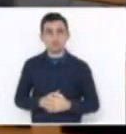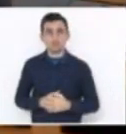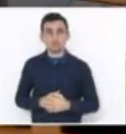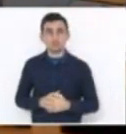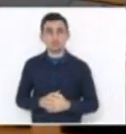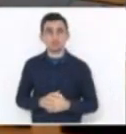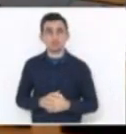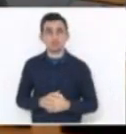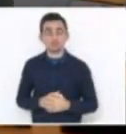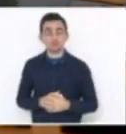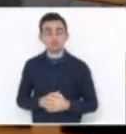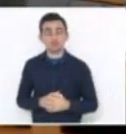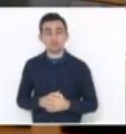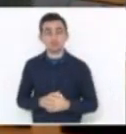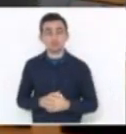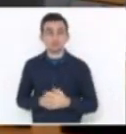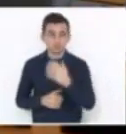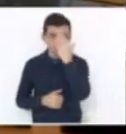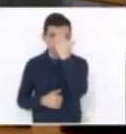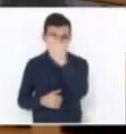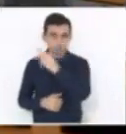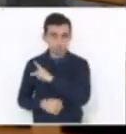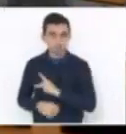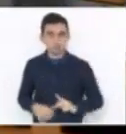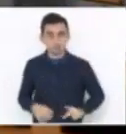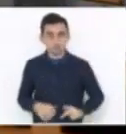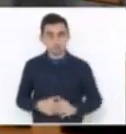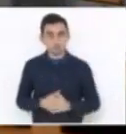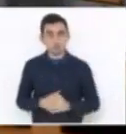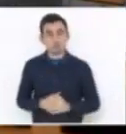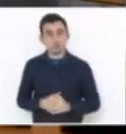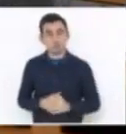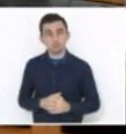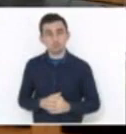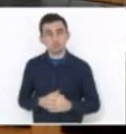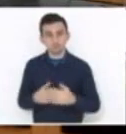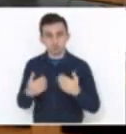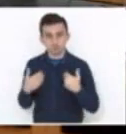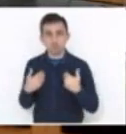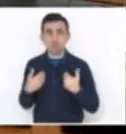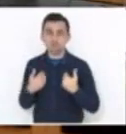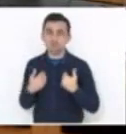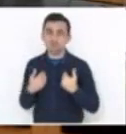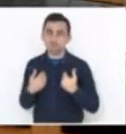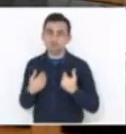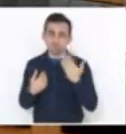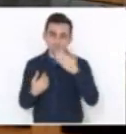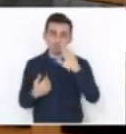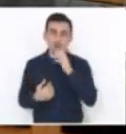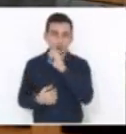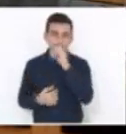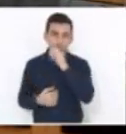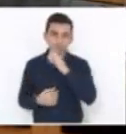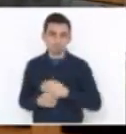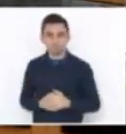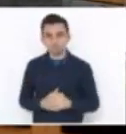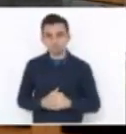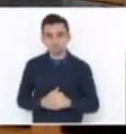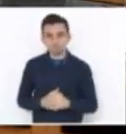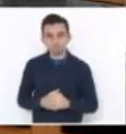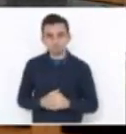Obrigado, senhor presidente. Senhor presidente, eu prometo que vou ser mais breve. Senhor presidente,